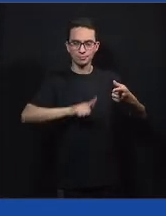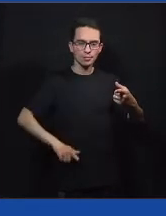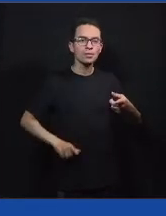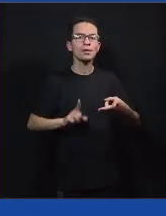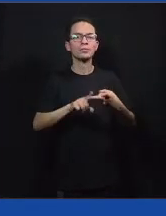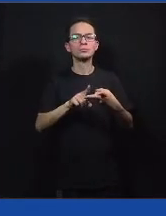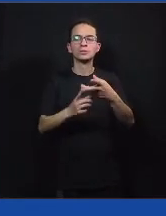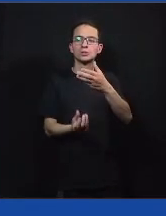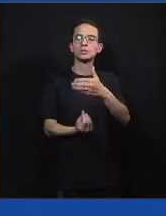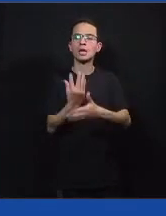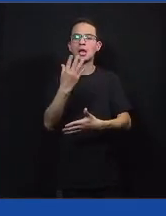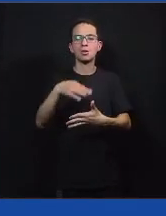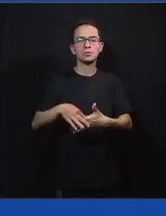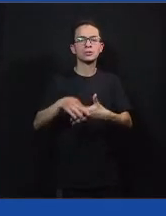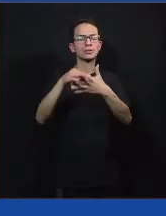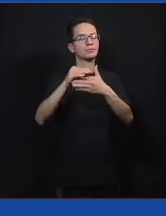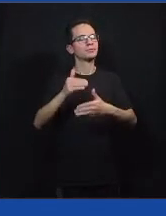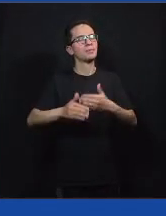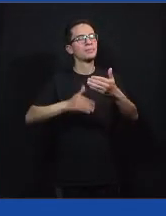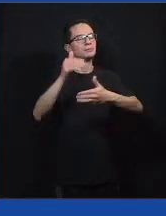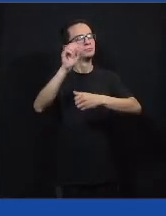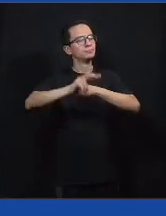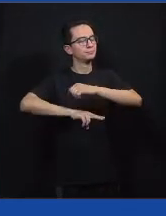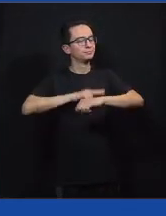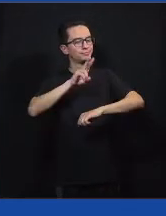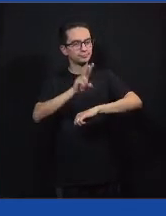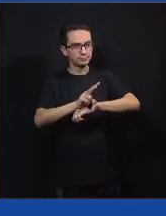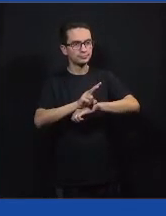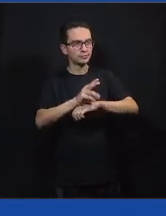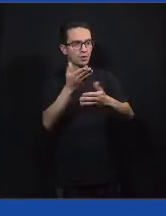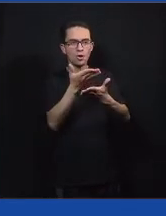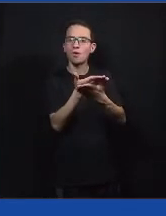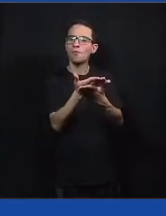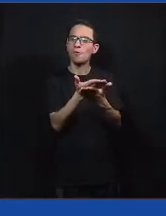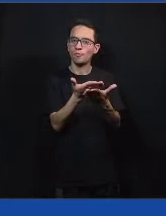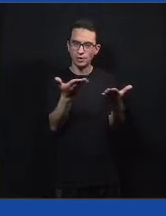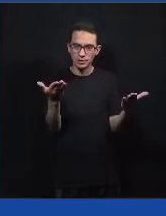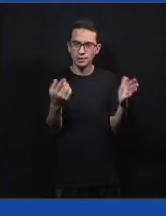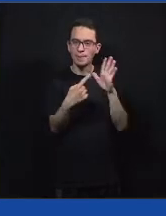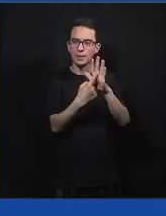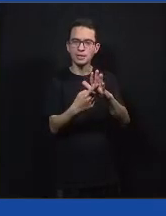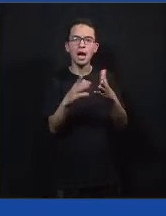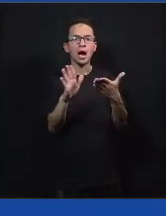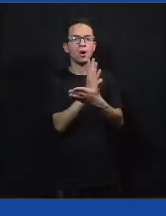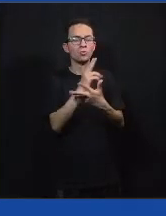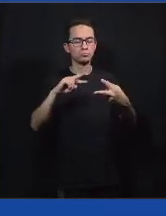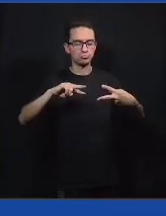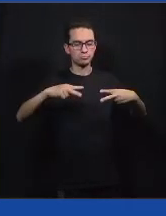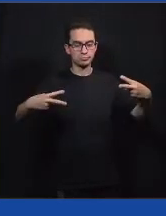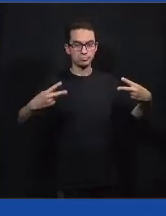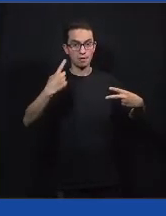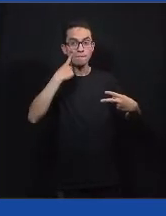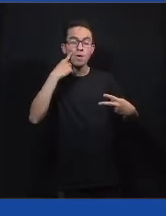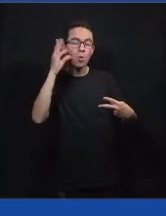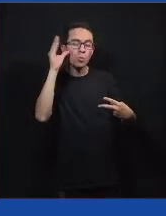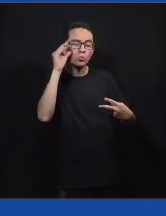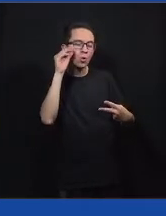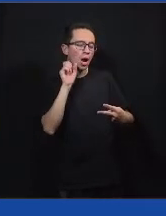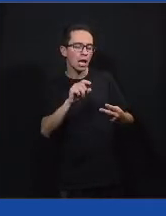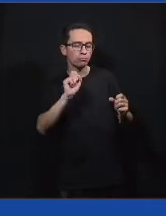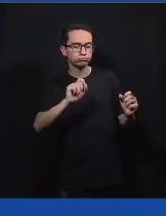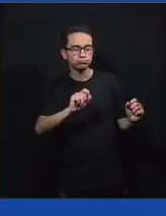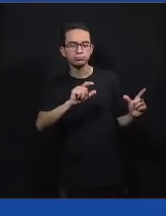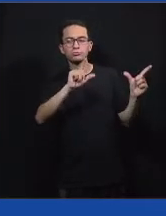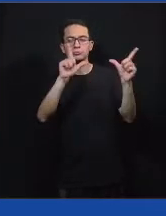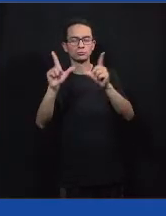sustentável. Depois eu posso apresentar um pouquinho mais para vocês. A gente vai deixar alguns links para que vocês possam conhecer um pouco mais. mas eu já gostaria de